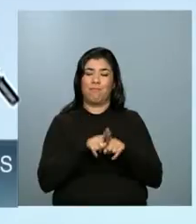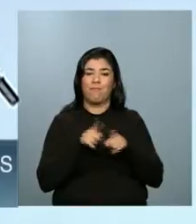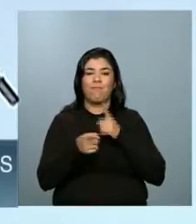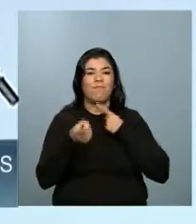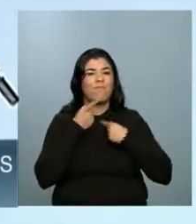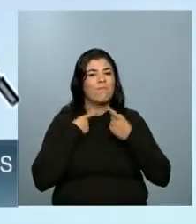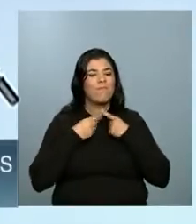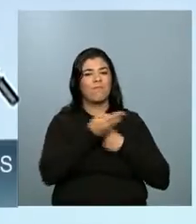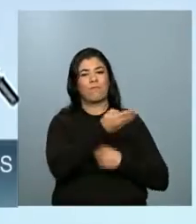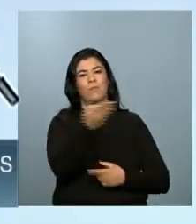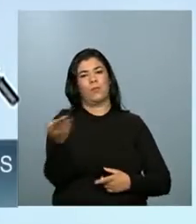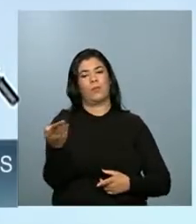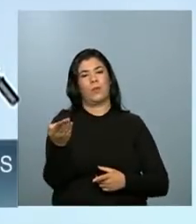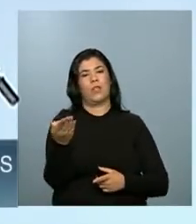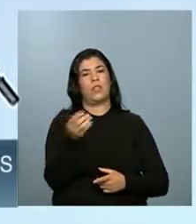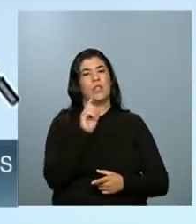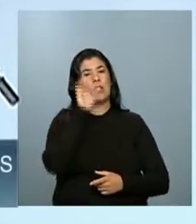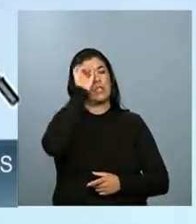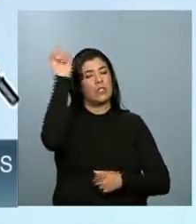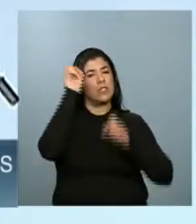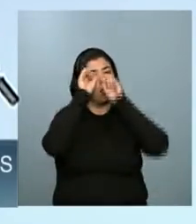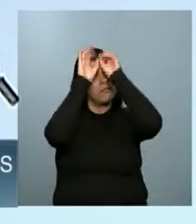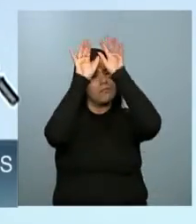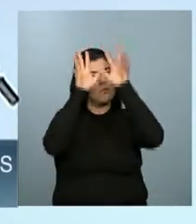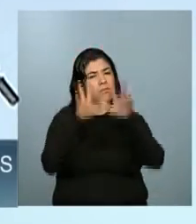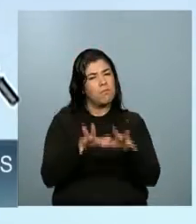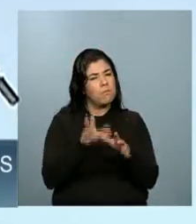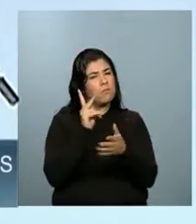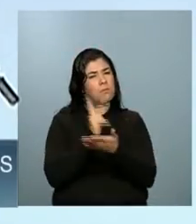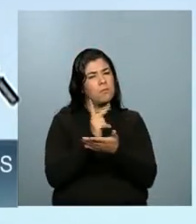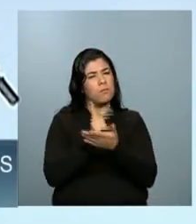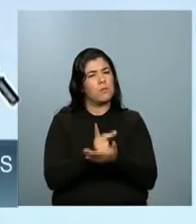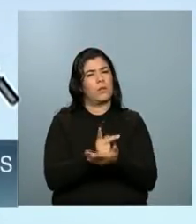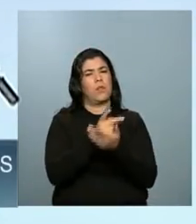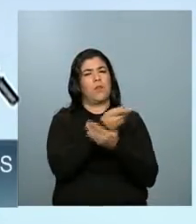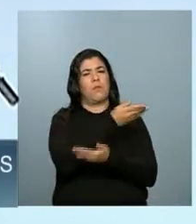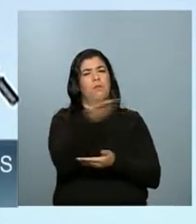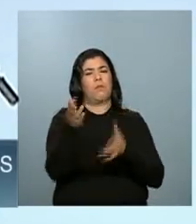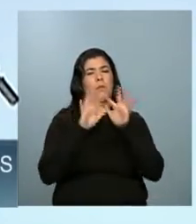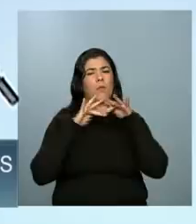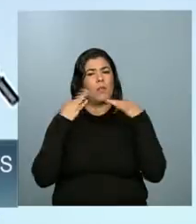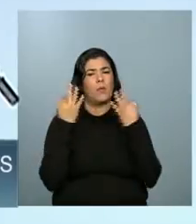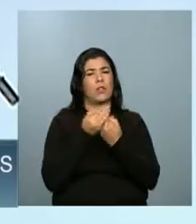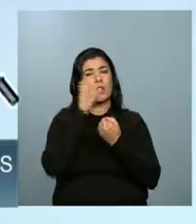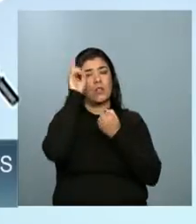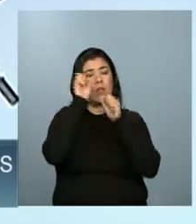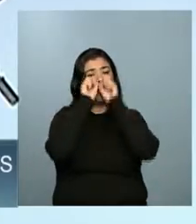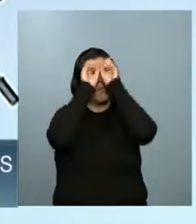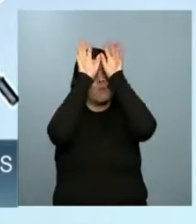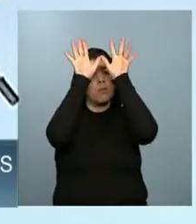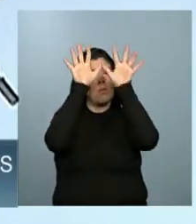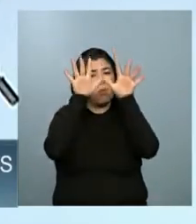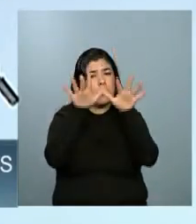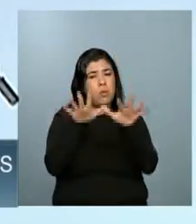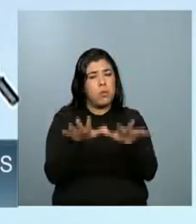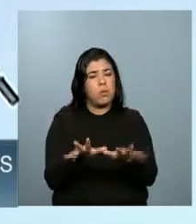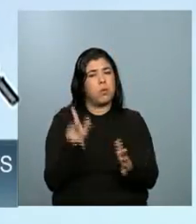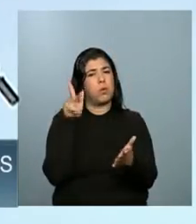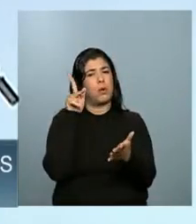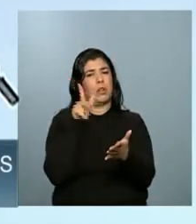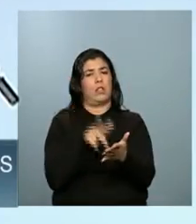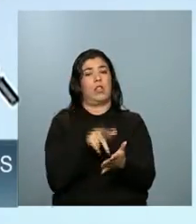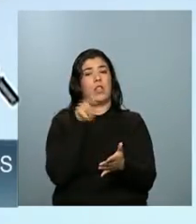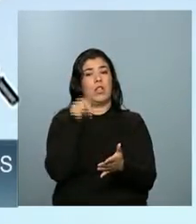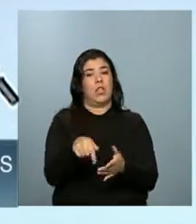desejar a vocês que Deus abençoe muito cada família. Que Deus cubra vocês de bênção. E que